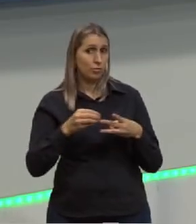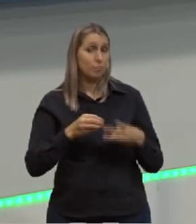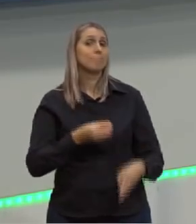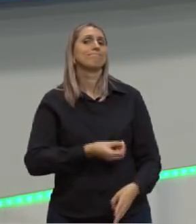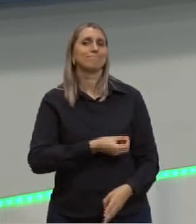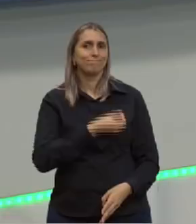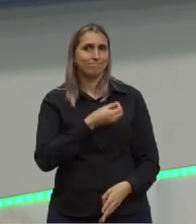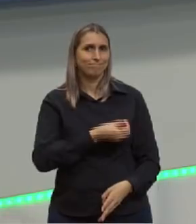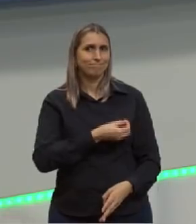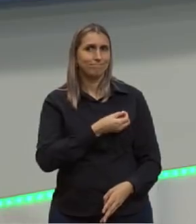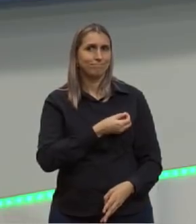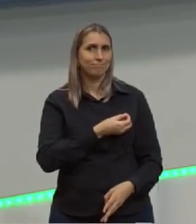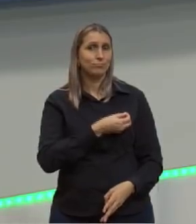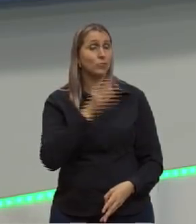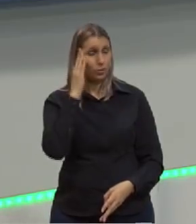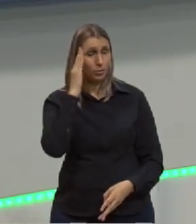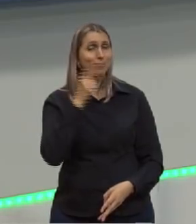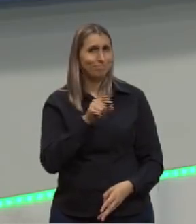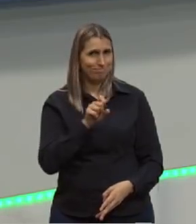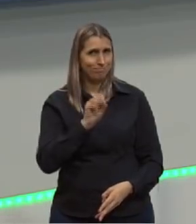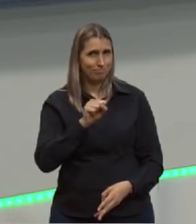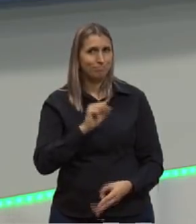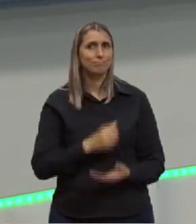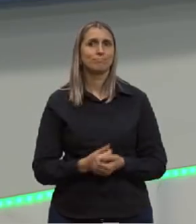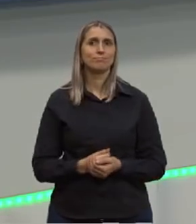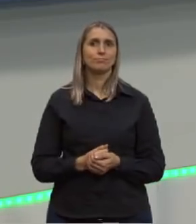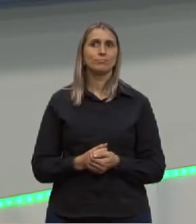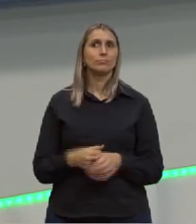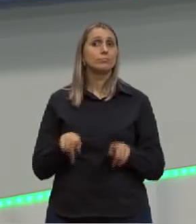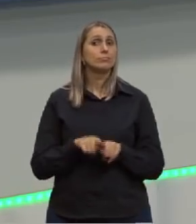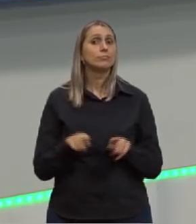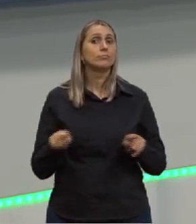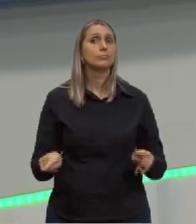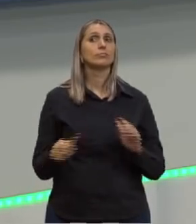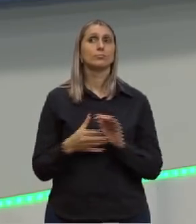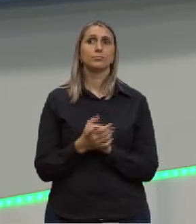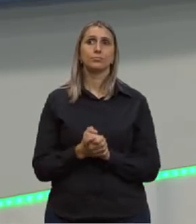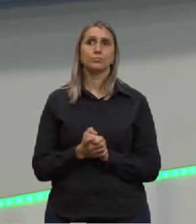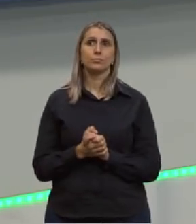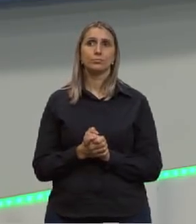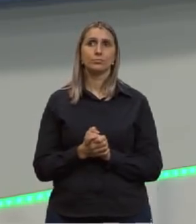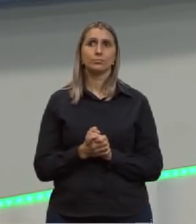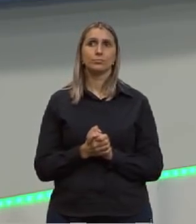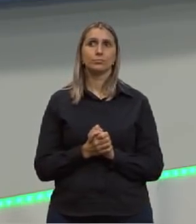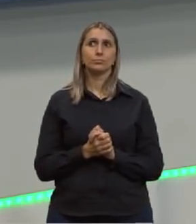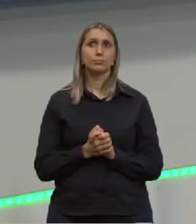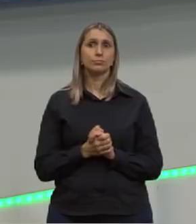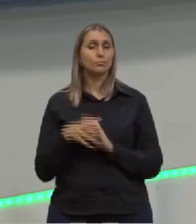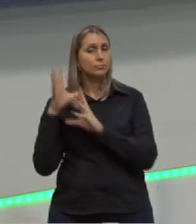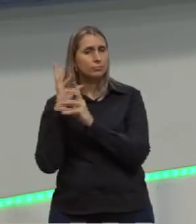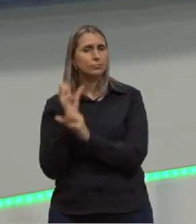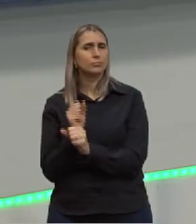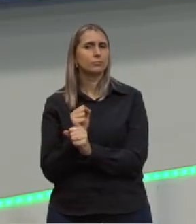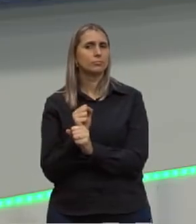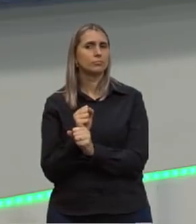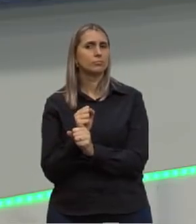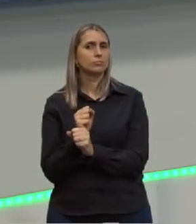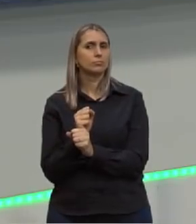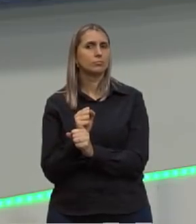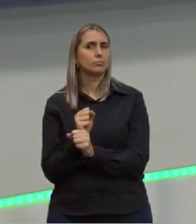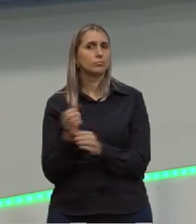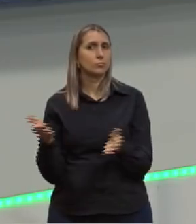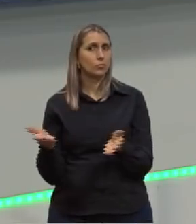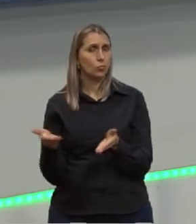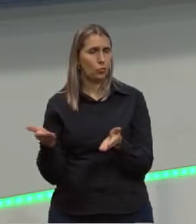viva. Vocês já sabiam disso, né? Mas isso é uma conclusão recente na história da